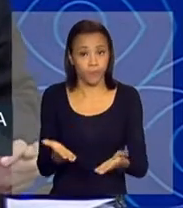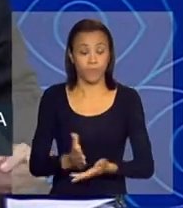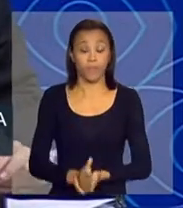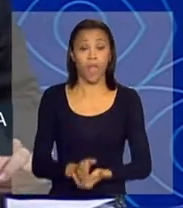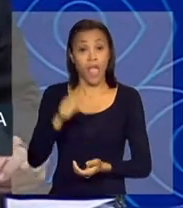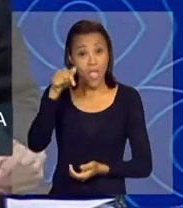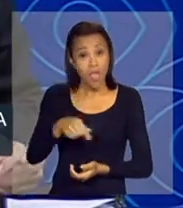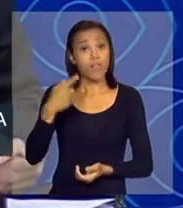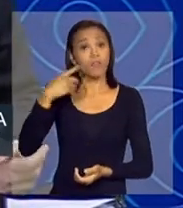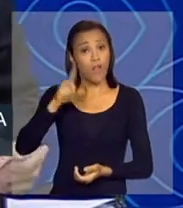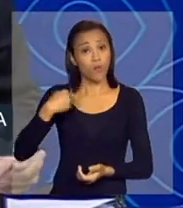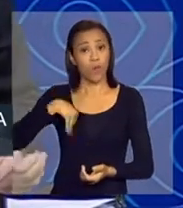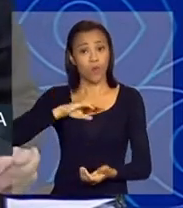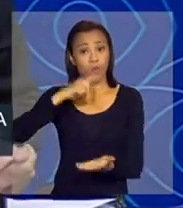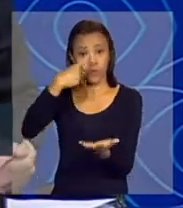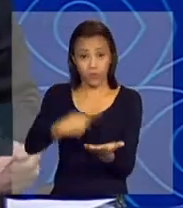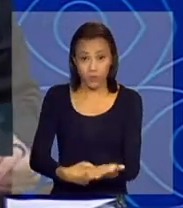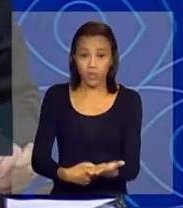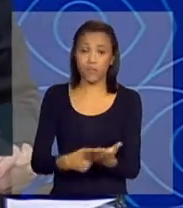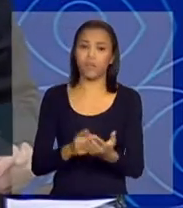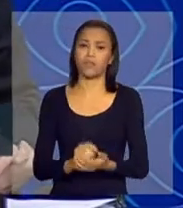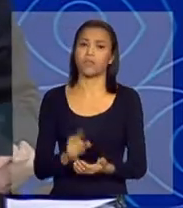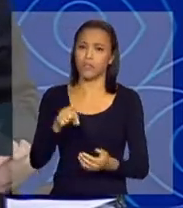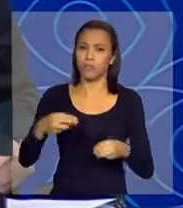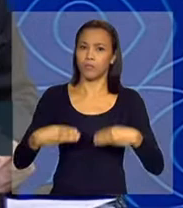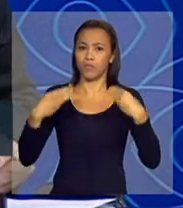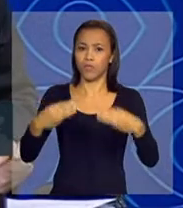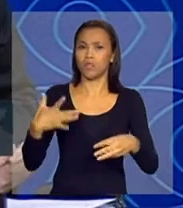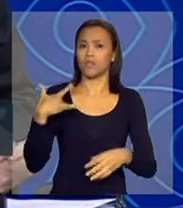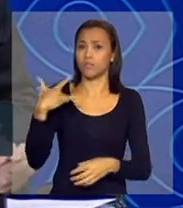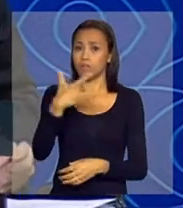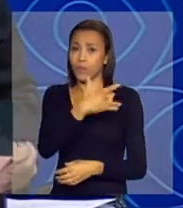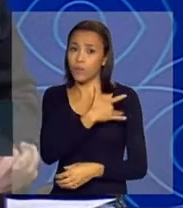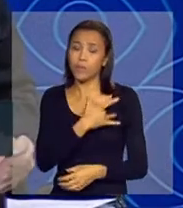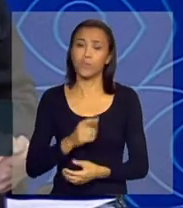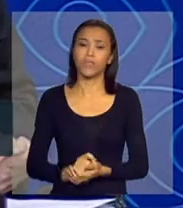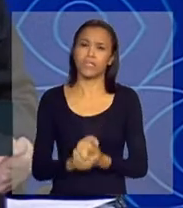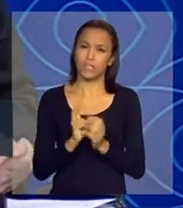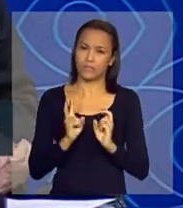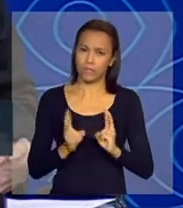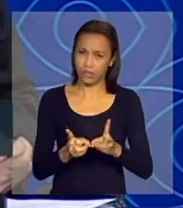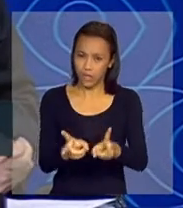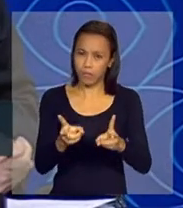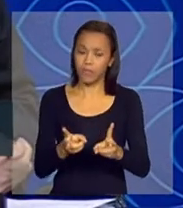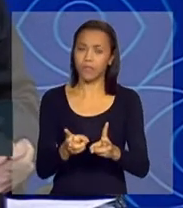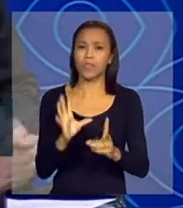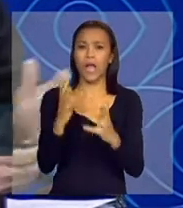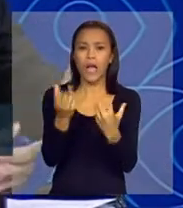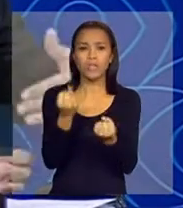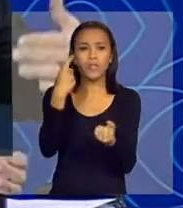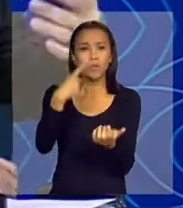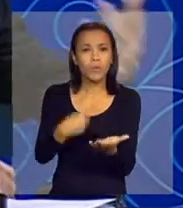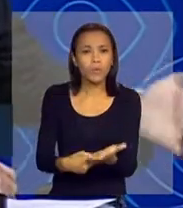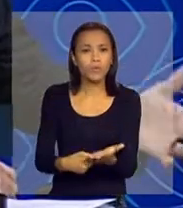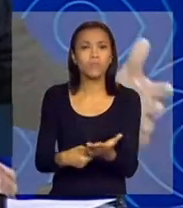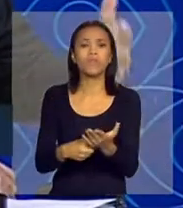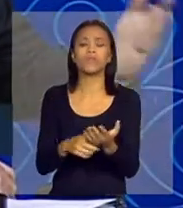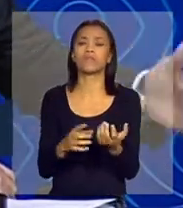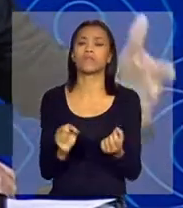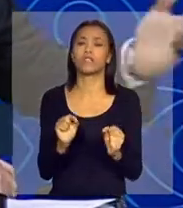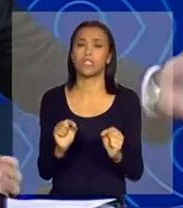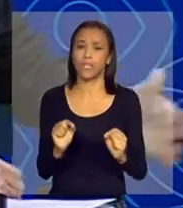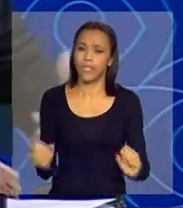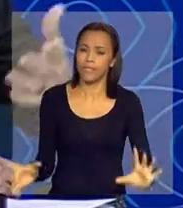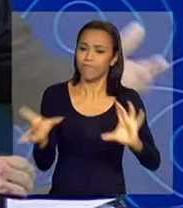esse é o nosso compromisso, esse é o compromisso do Ministério da Saúde, de estar participando e assumindo compromissos de forma, como eu disse,